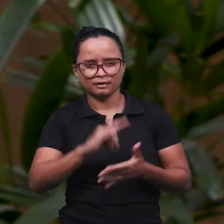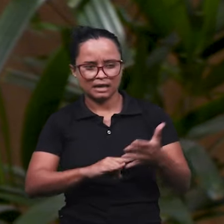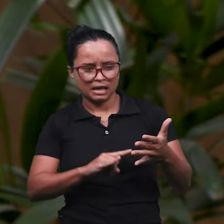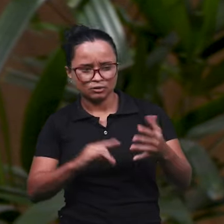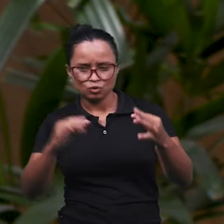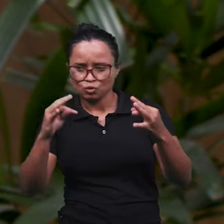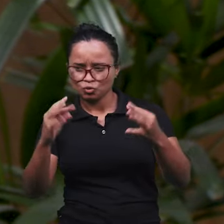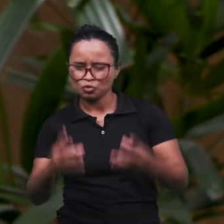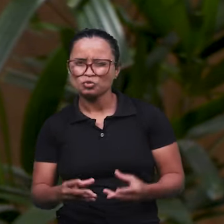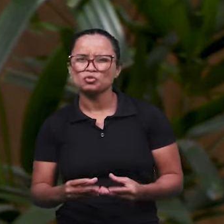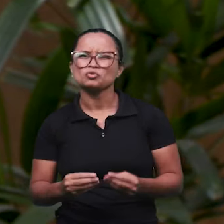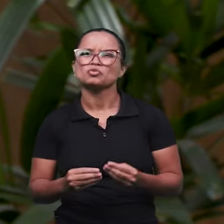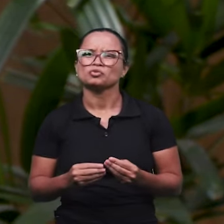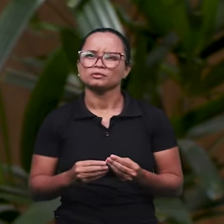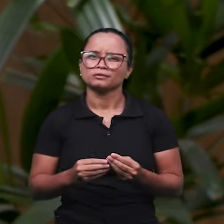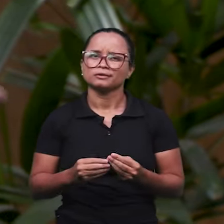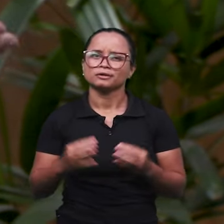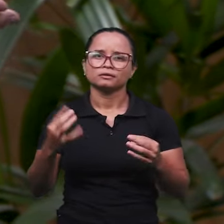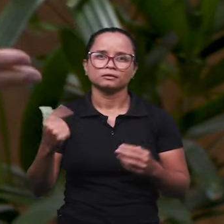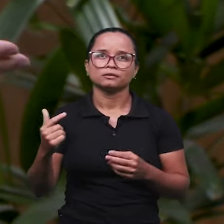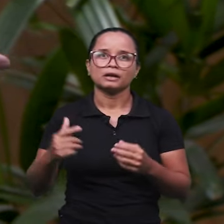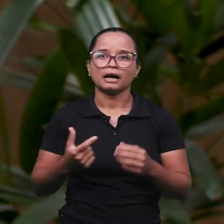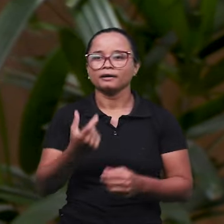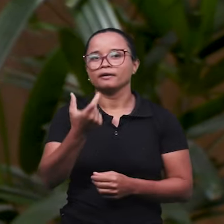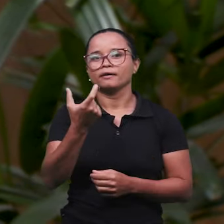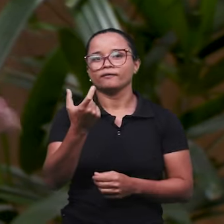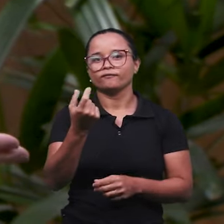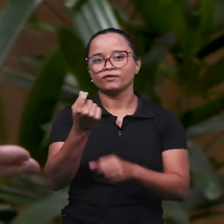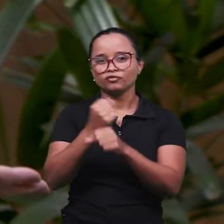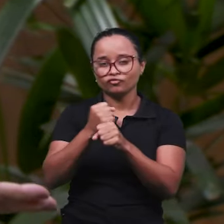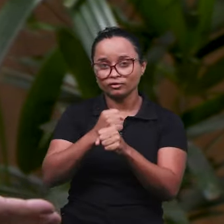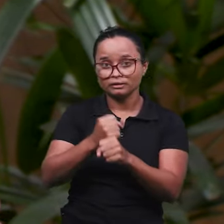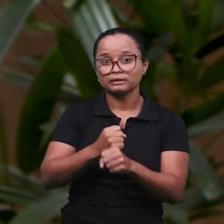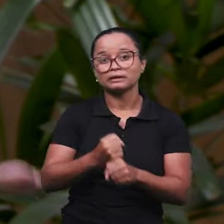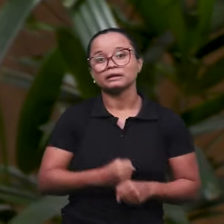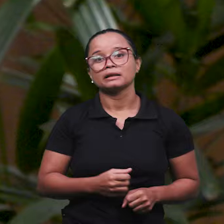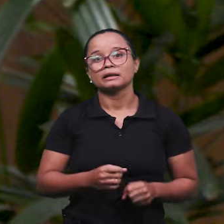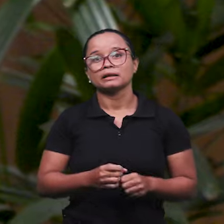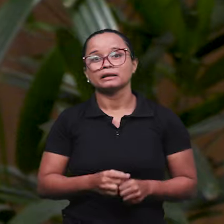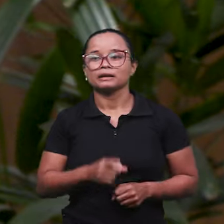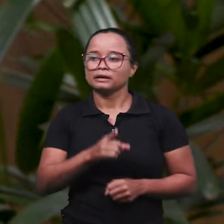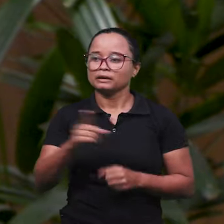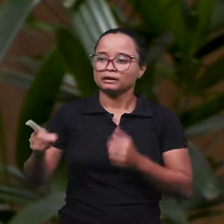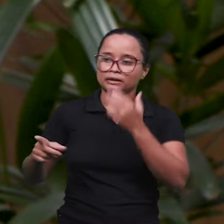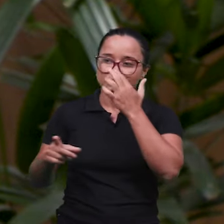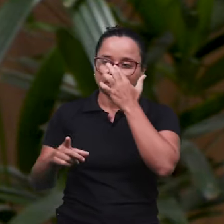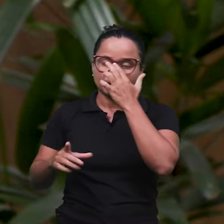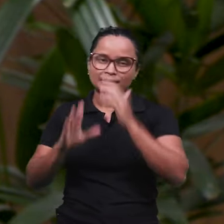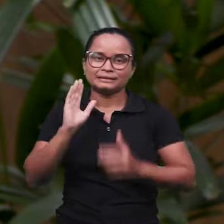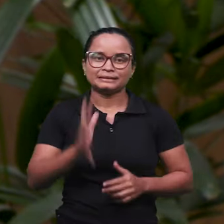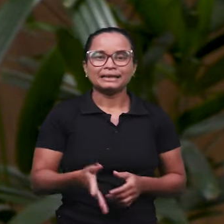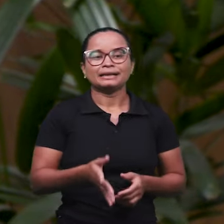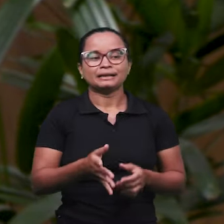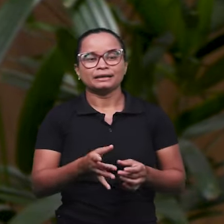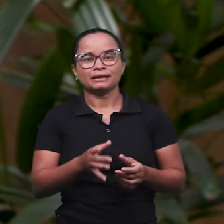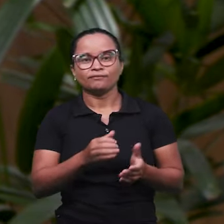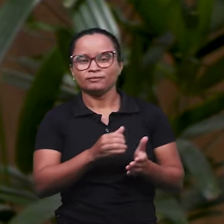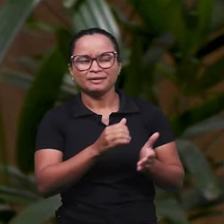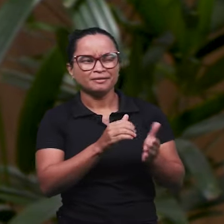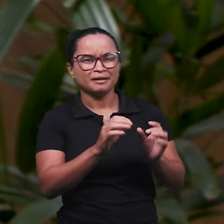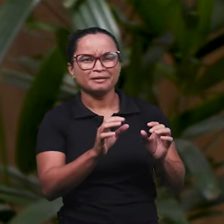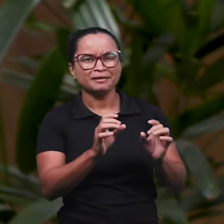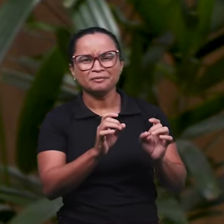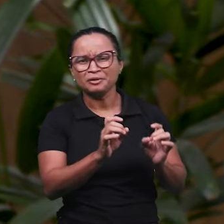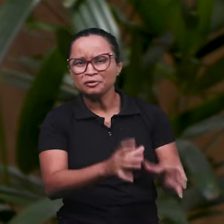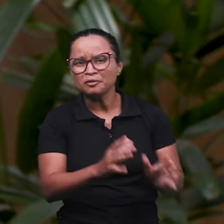vem omisso. E aí, no momento, depois de 20 anos que ele saiu daquela empresa, que ele bate lá no NSS ou no